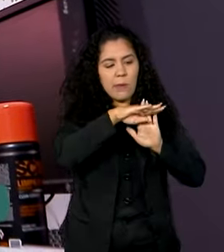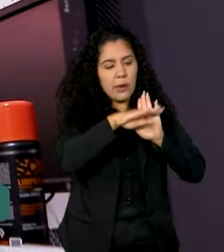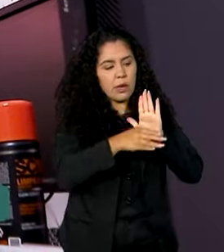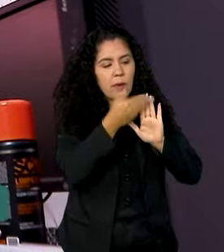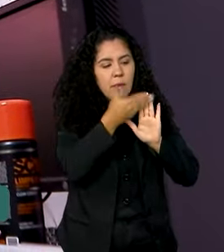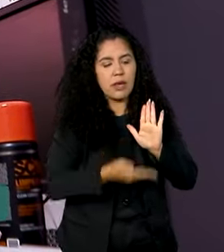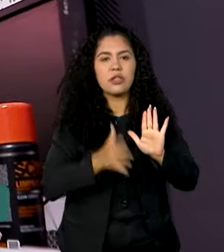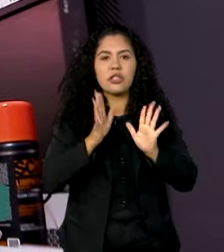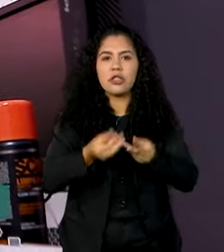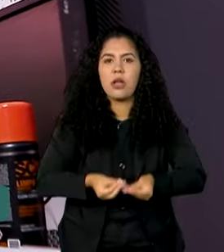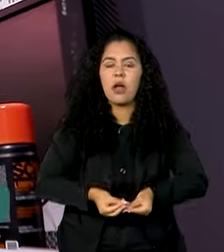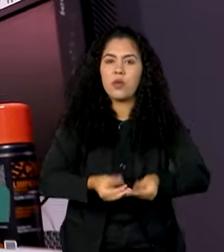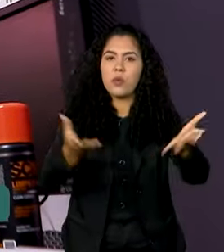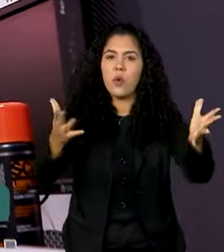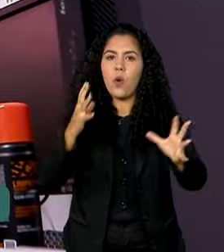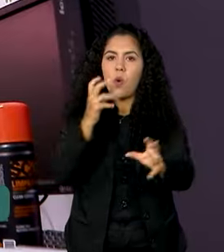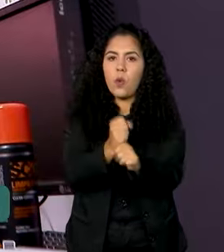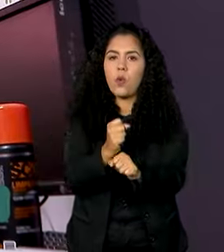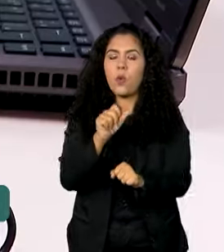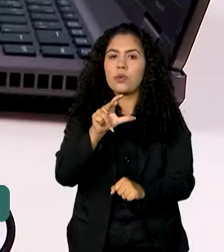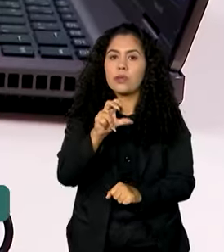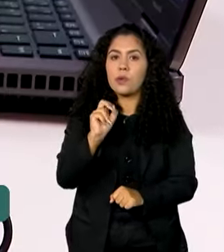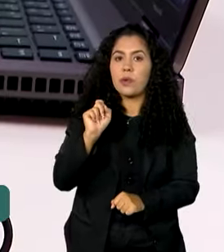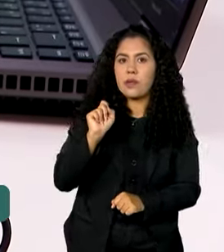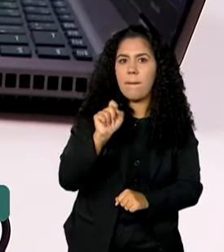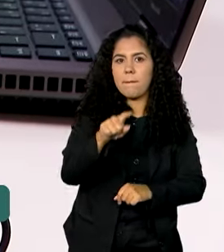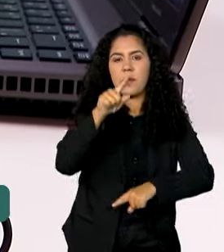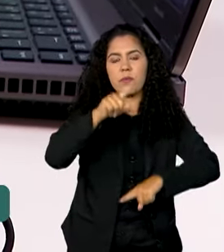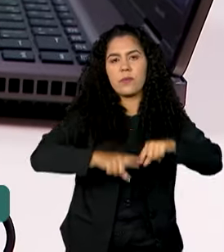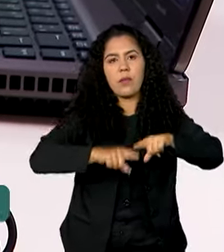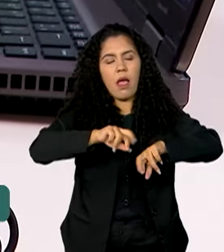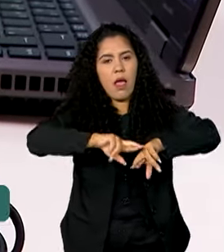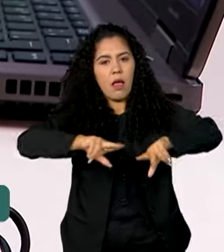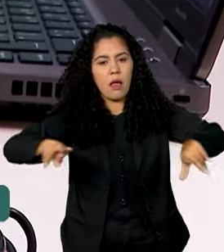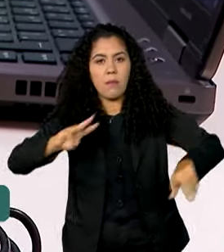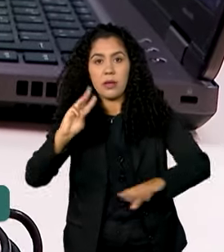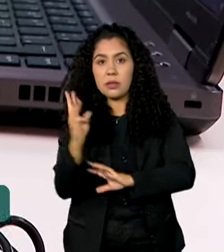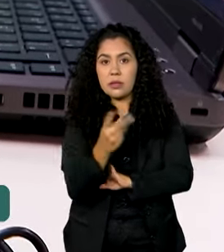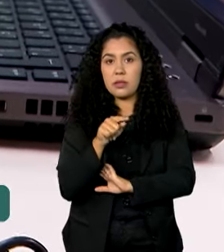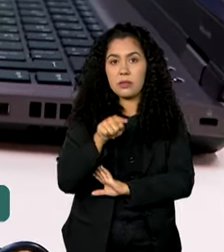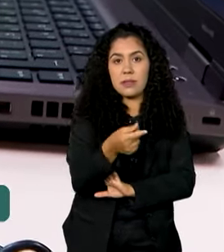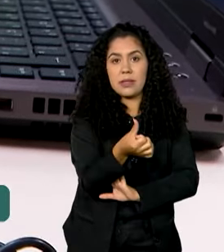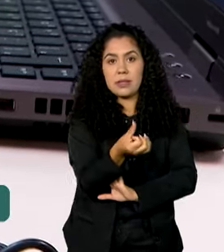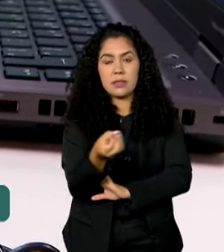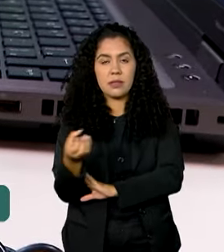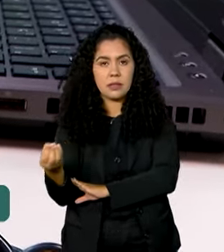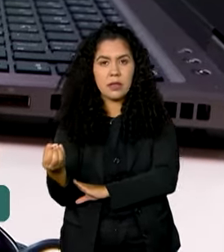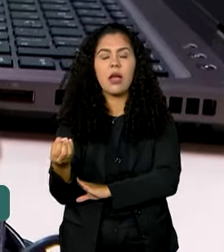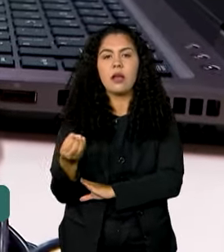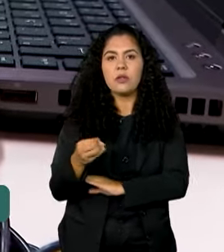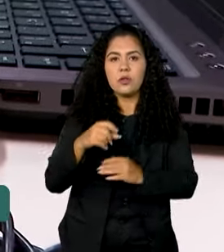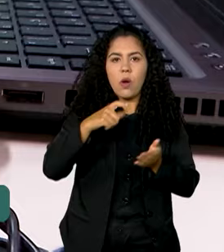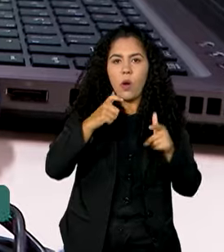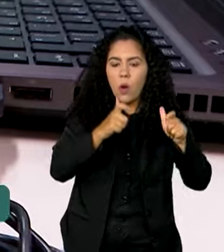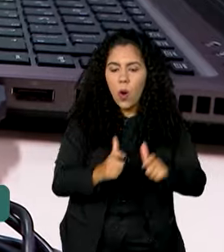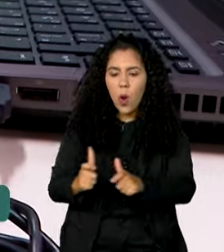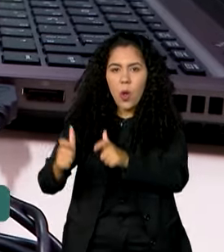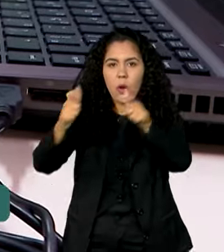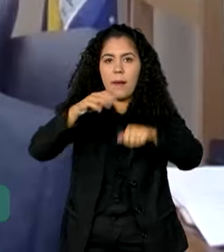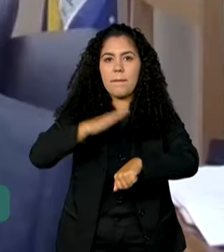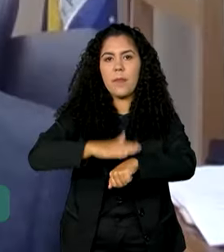quase 50 mil equipamentos para 3.600 locais em mais de mil